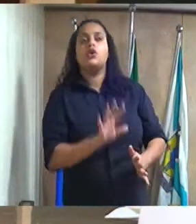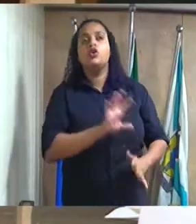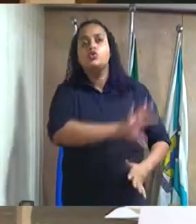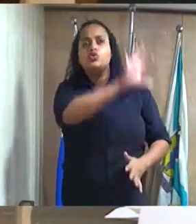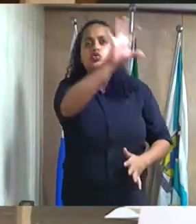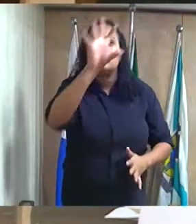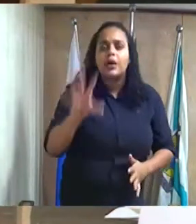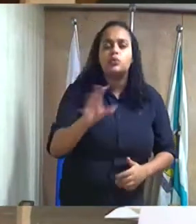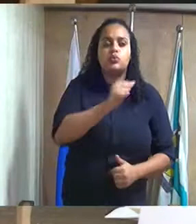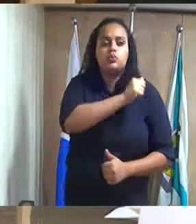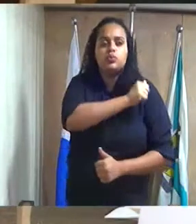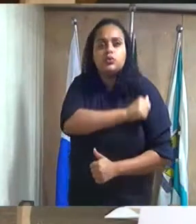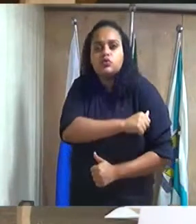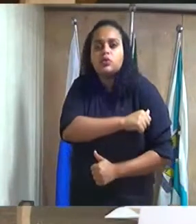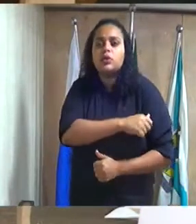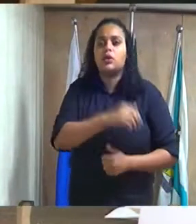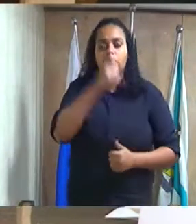Janeiro.